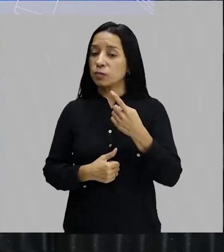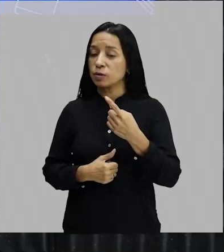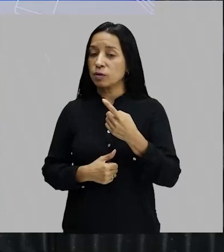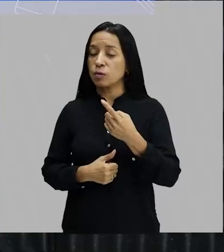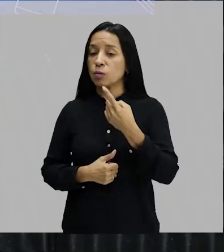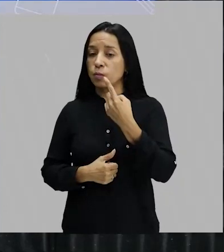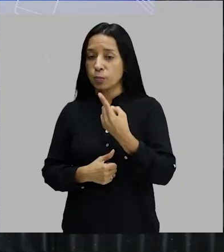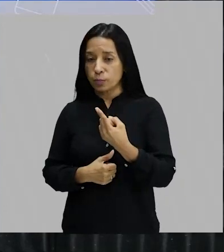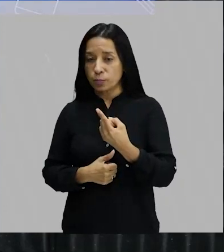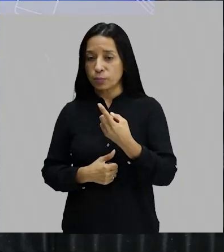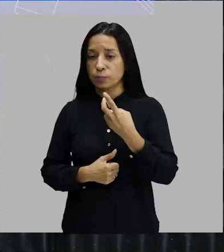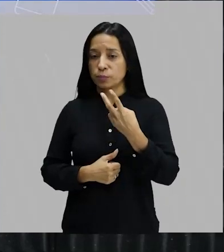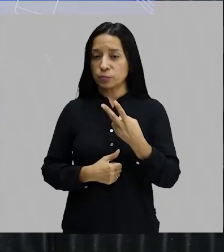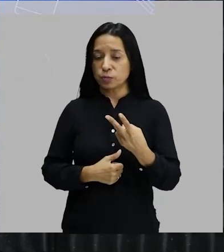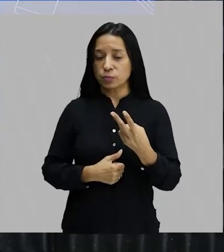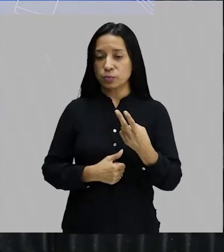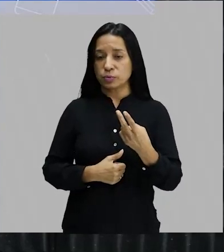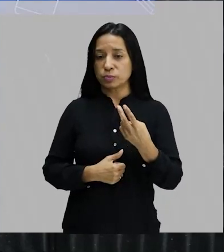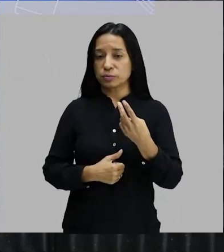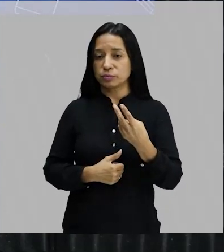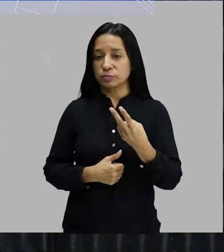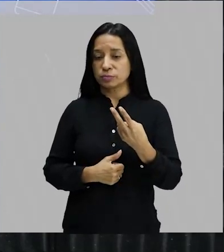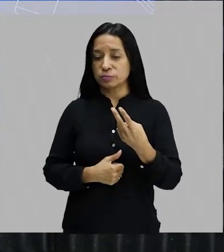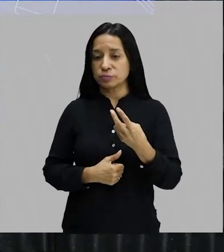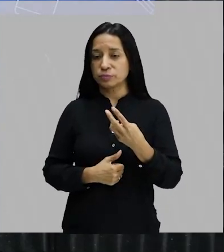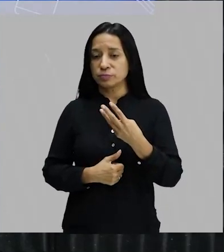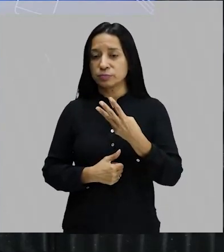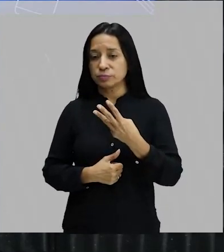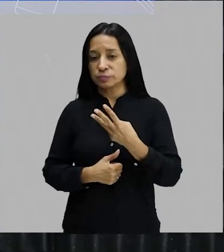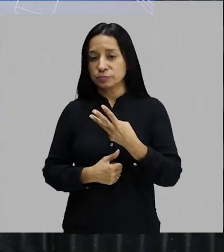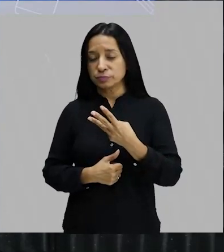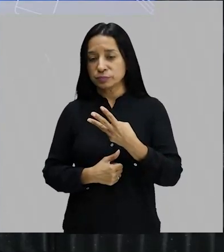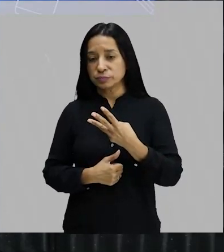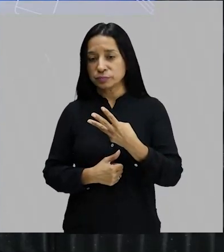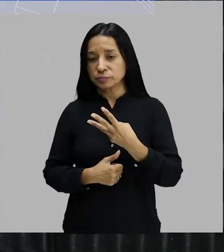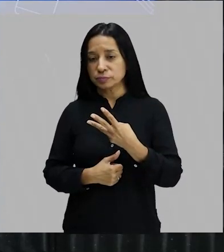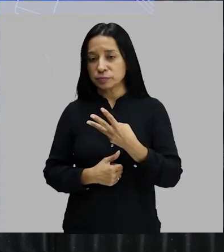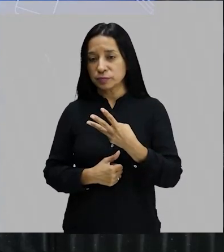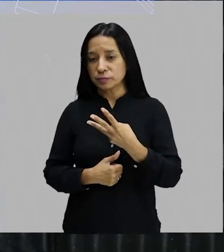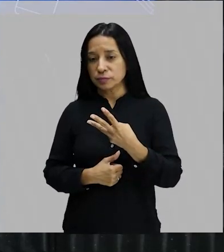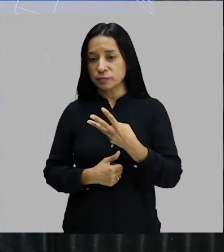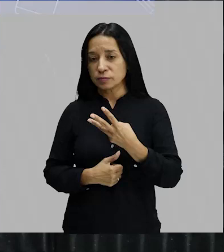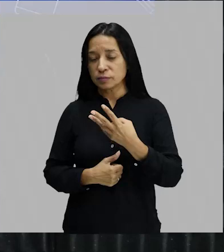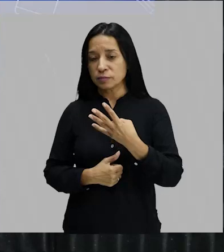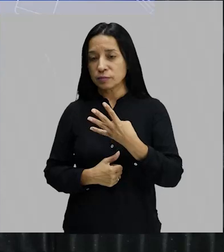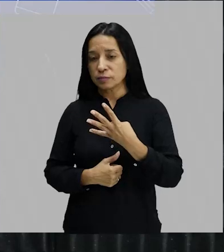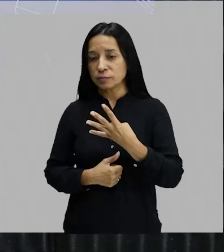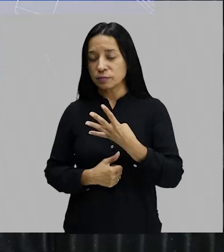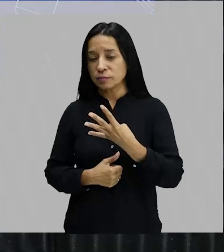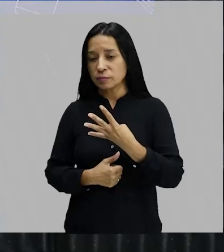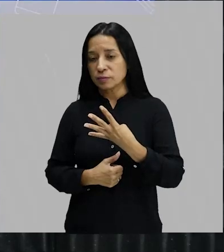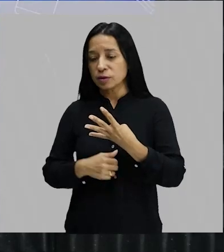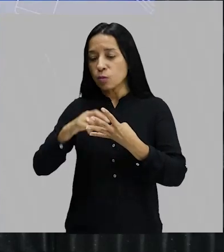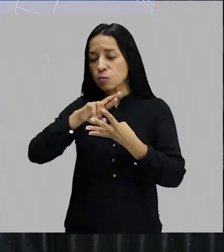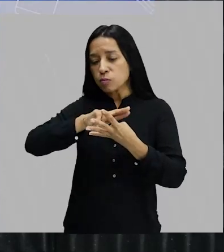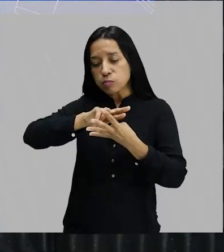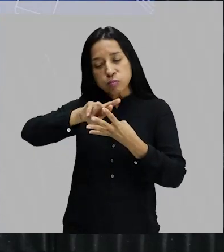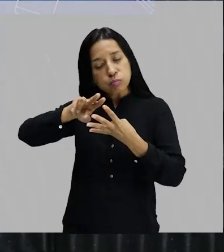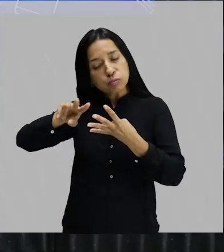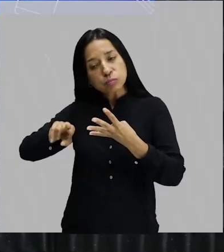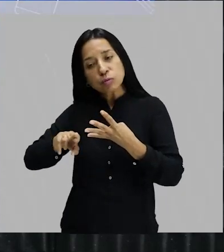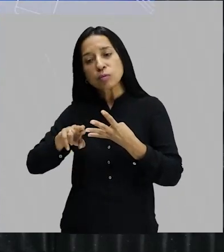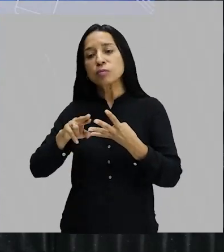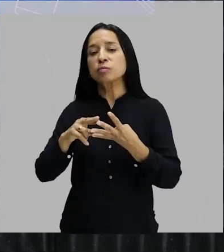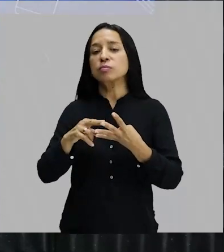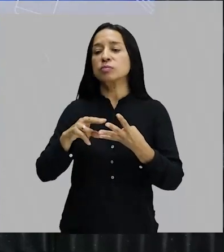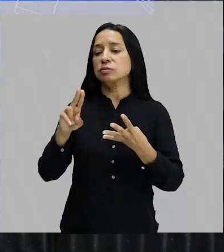bem aqui. Dois, Mário de Andrade, o grandãozão aqui. Três, Graça Aranha, que fez a abertura da Semana de Arte Moderna. E,